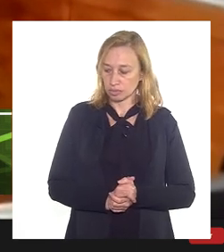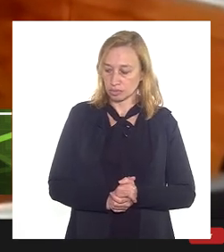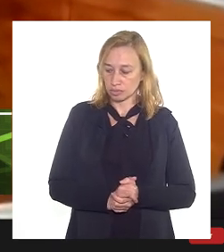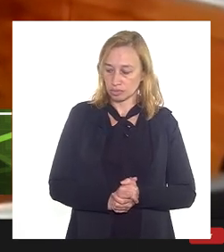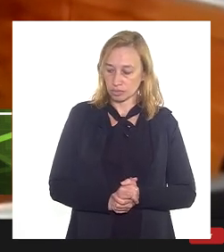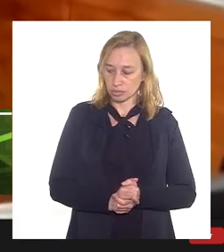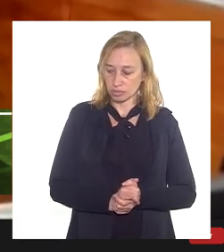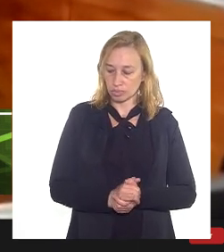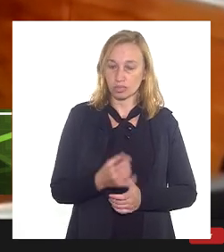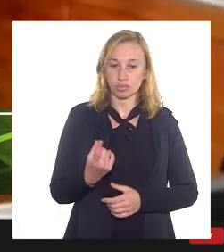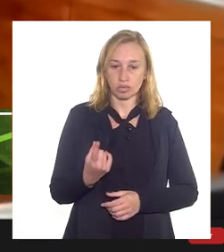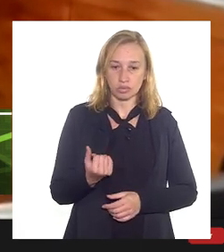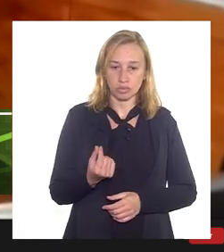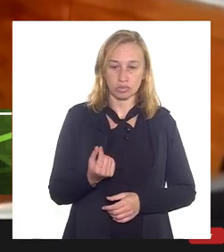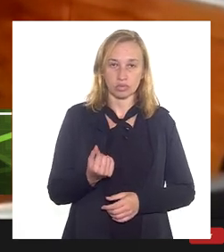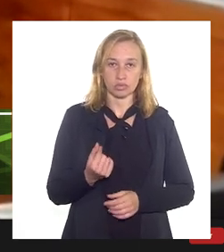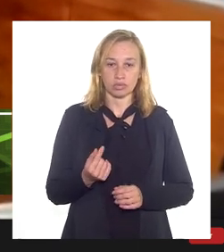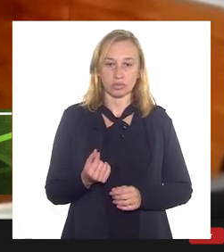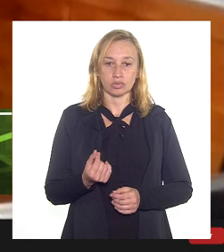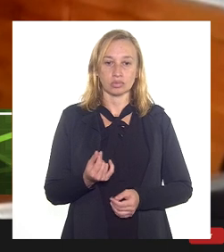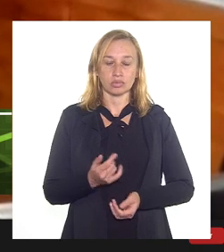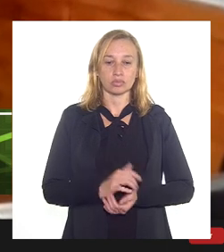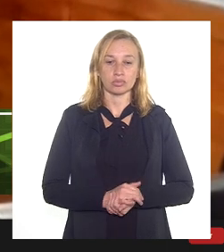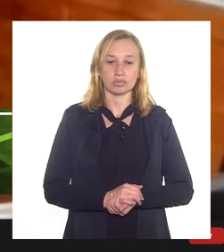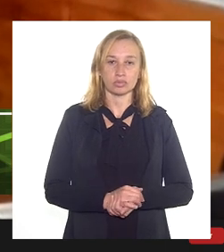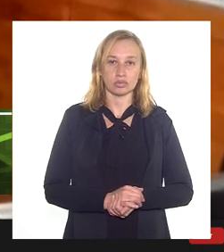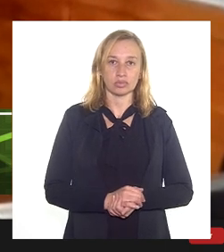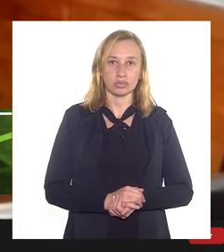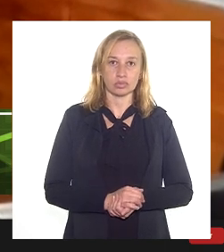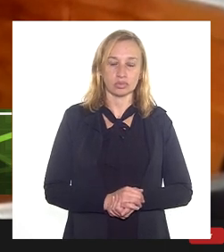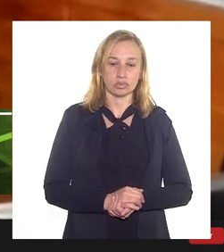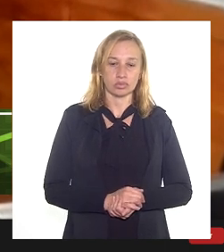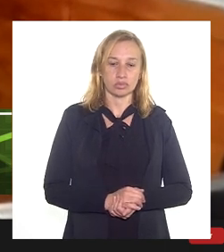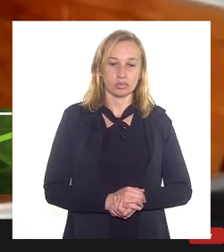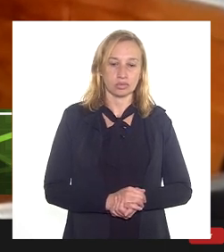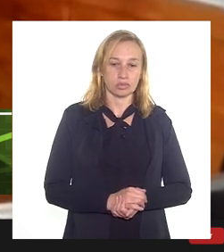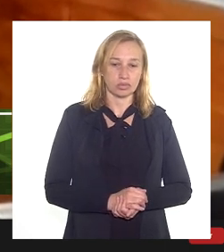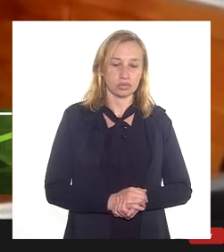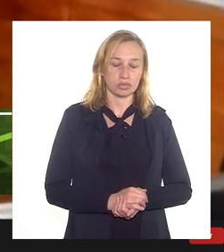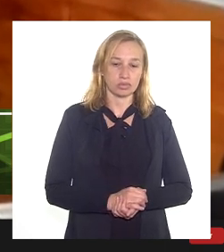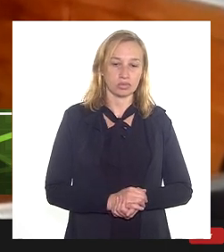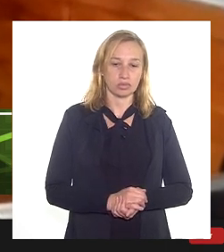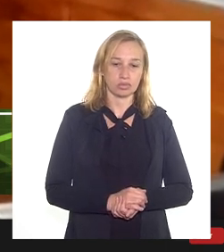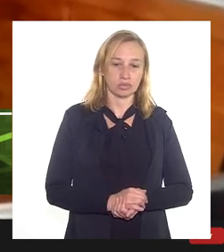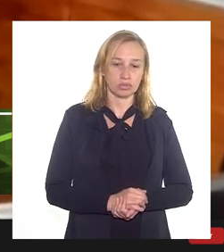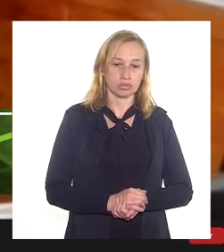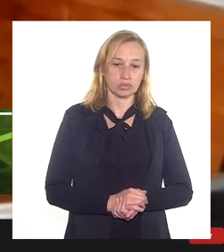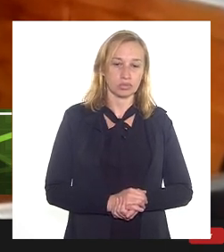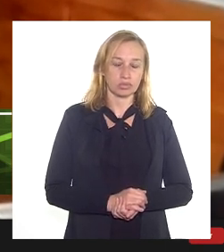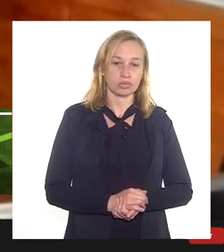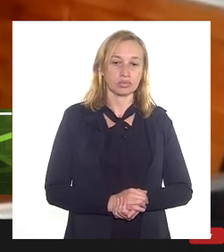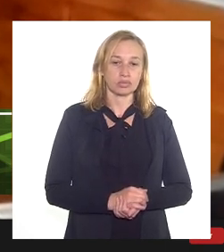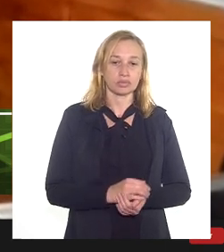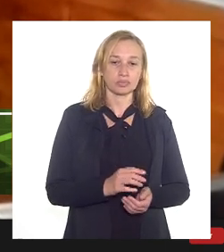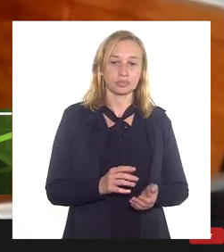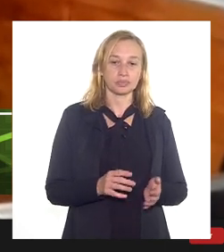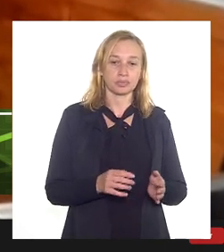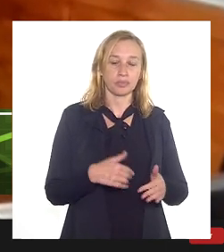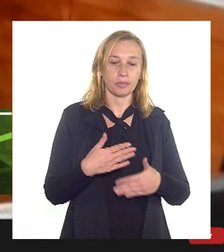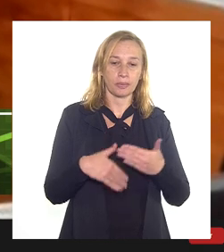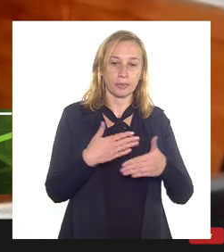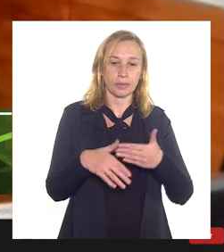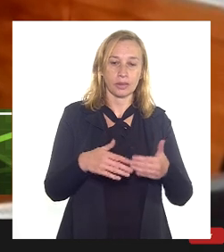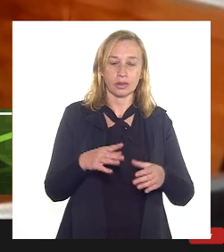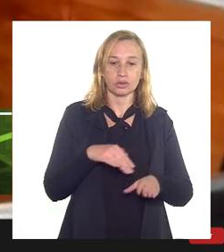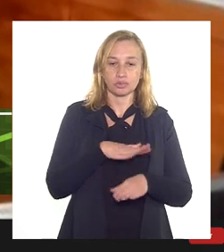o valor que vai ser utilizado nesse ponto de encontro é o valor que foi provisionado ao longo de